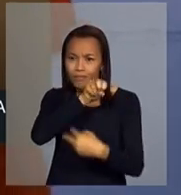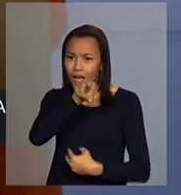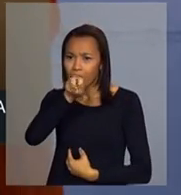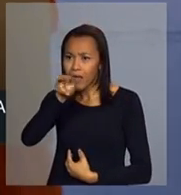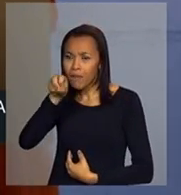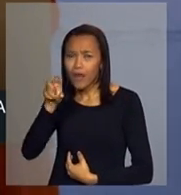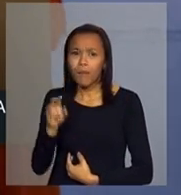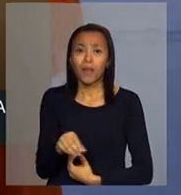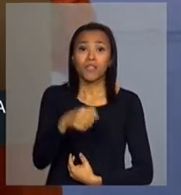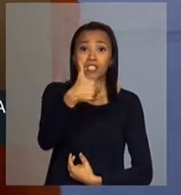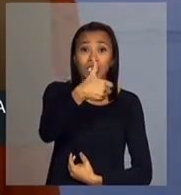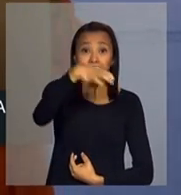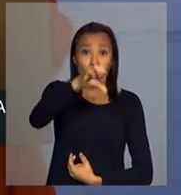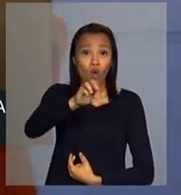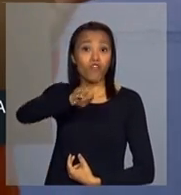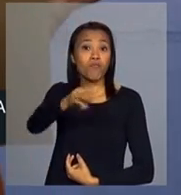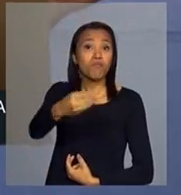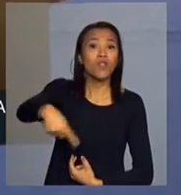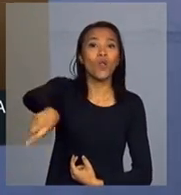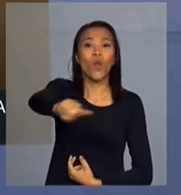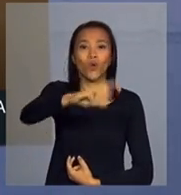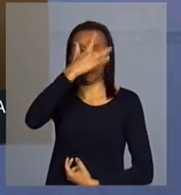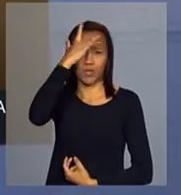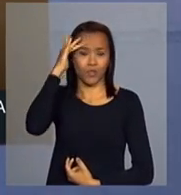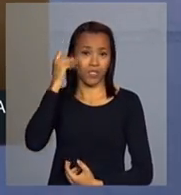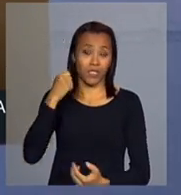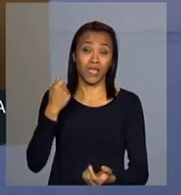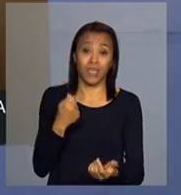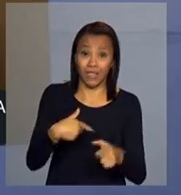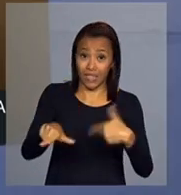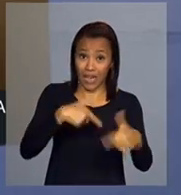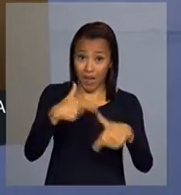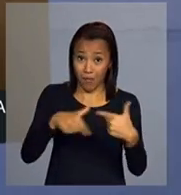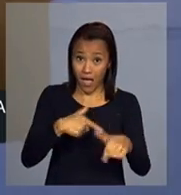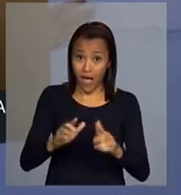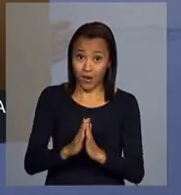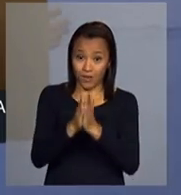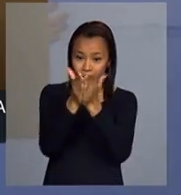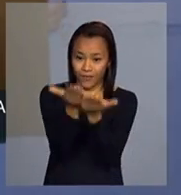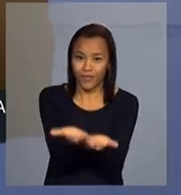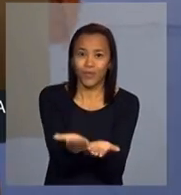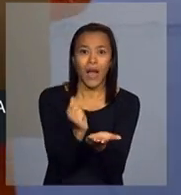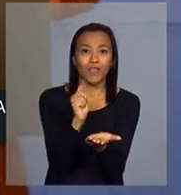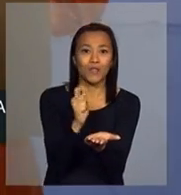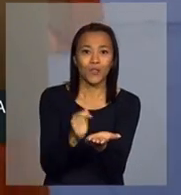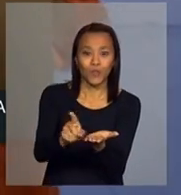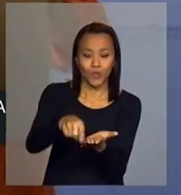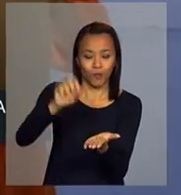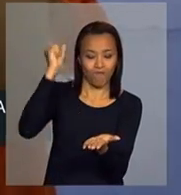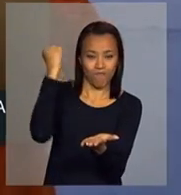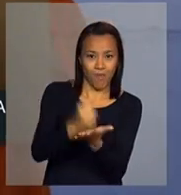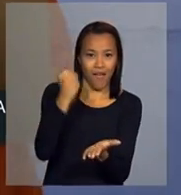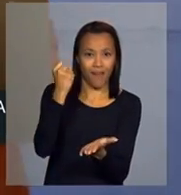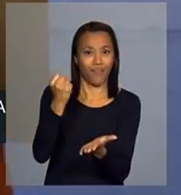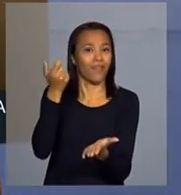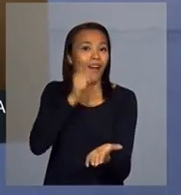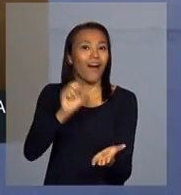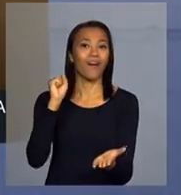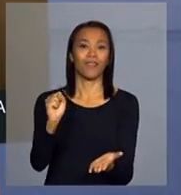de trabalhadores com carteira assinada. Com carteira assinada. É a cara